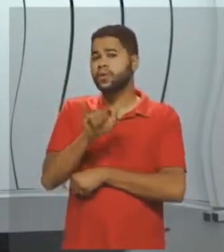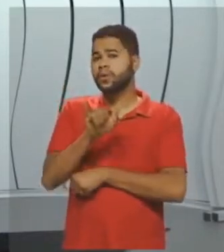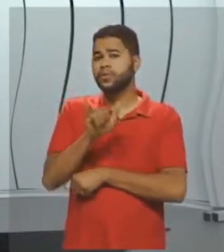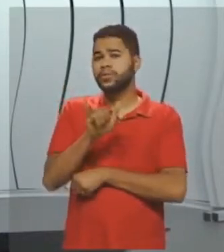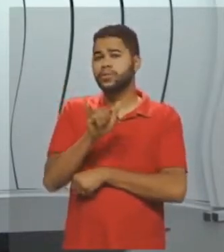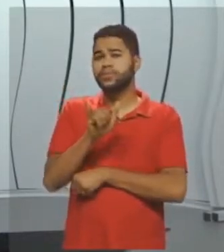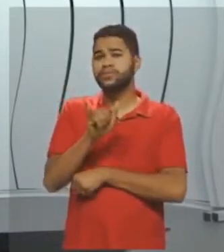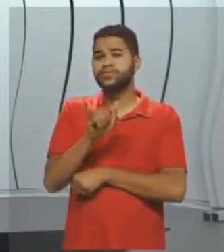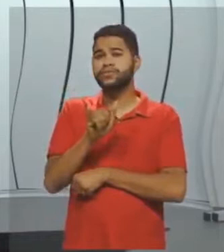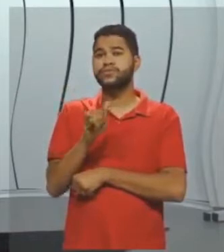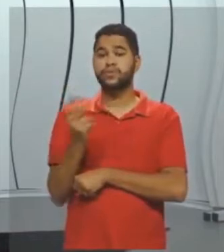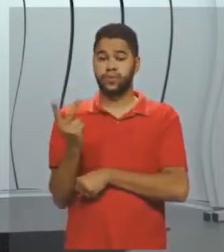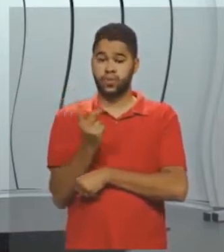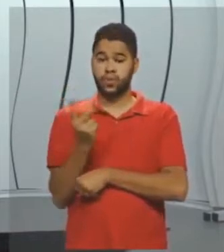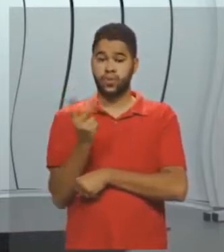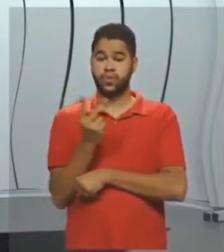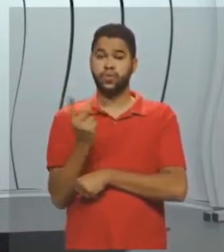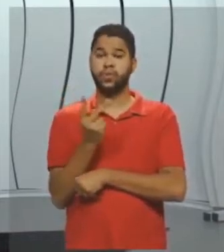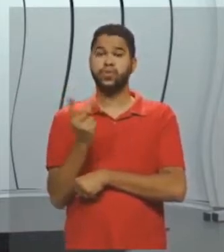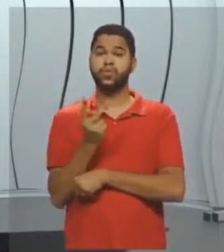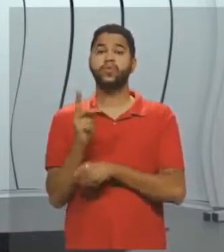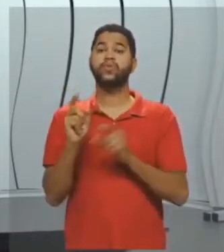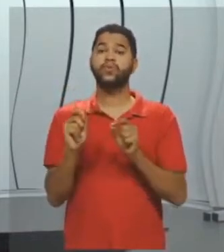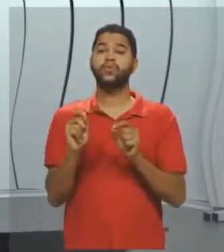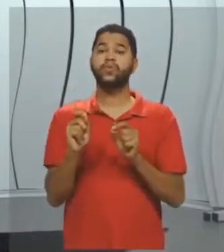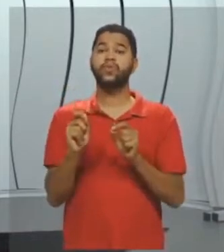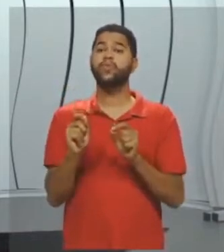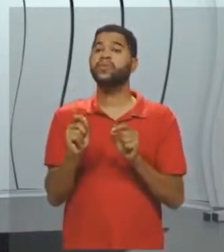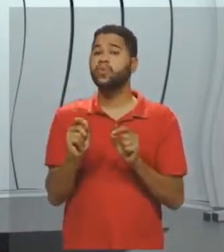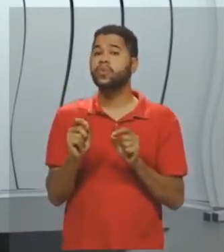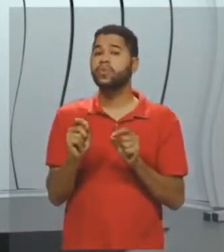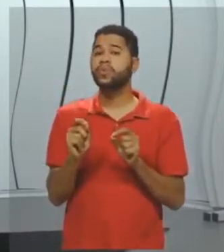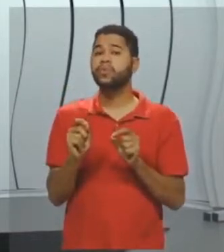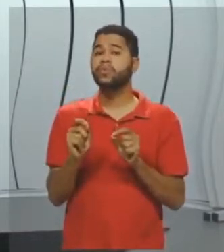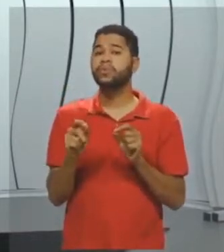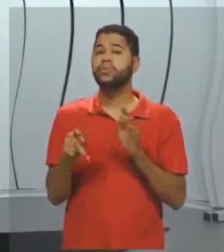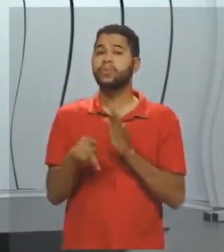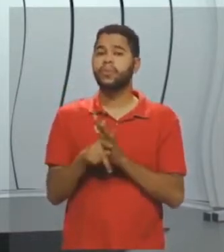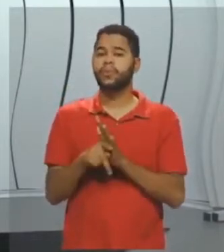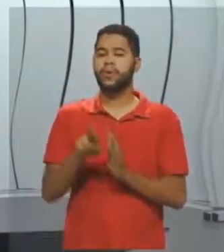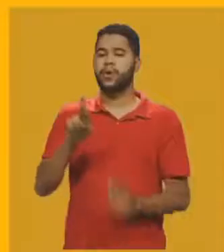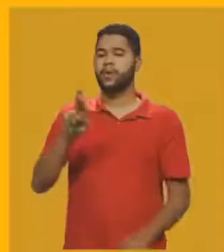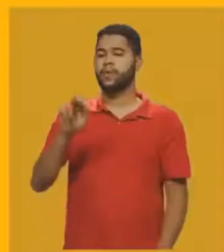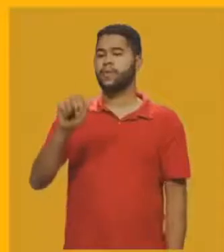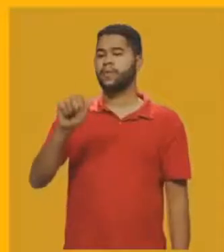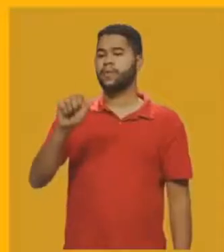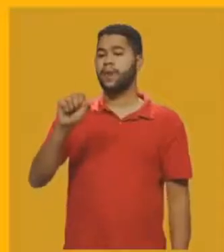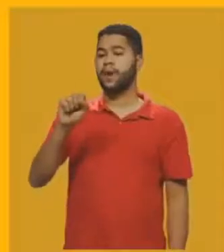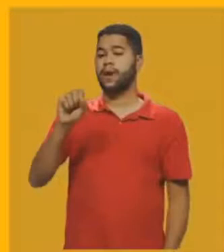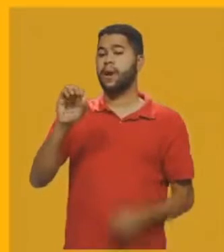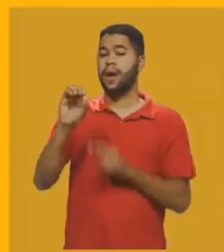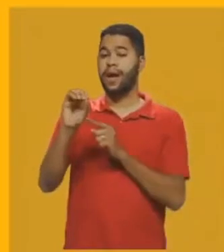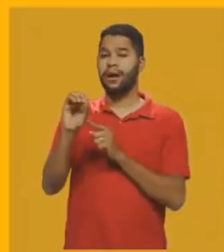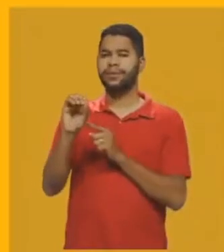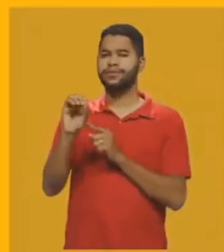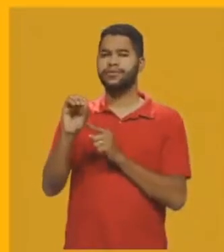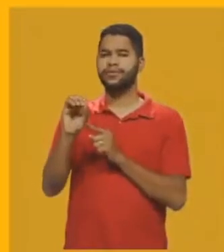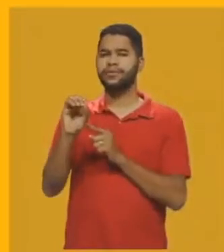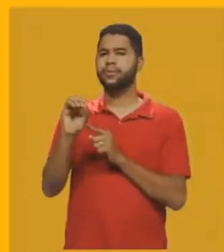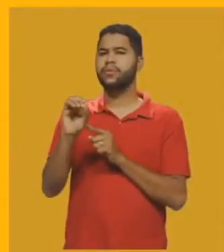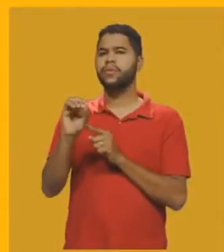esses dois ângulos aqui formam o ângulo raso. O ângulo raso